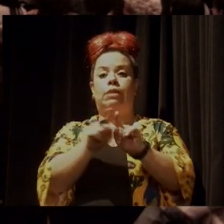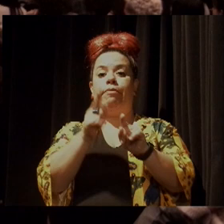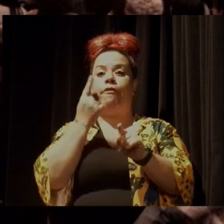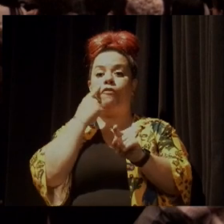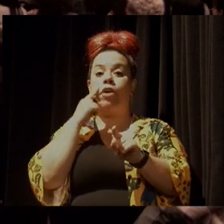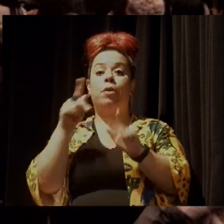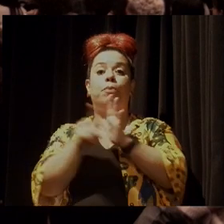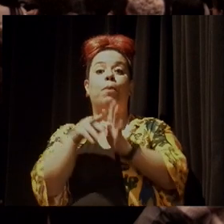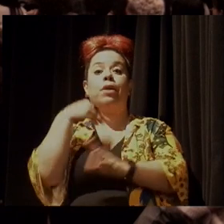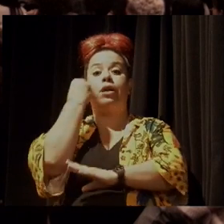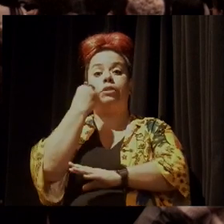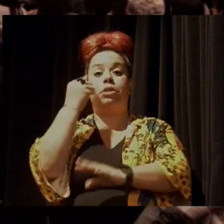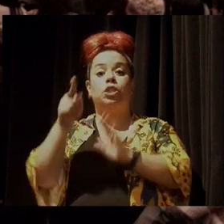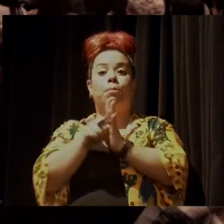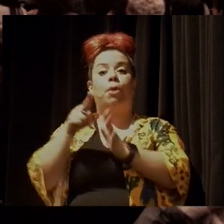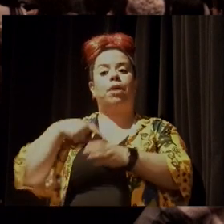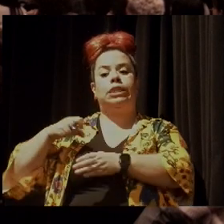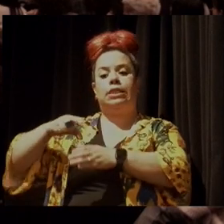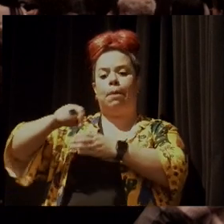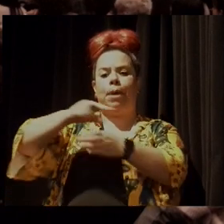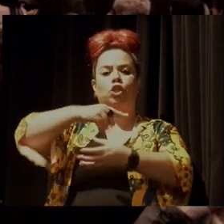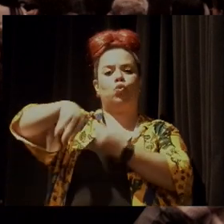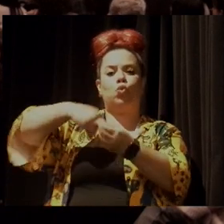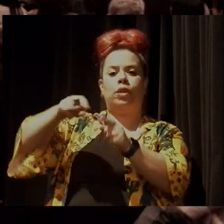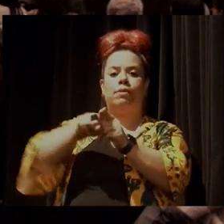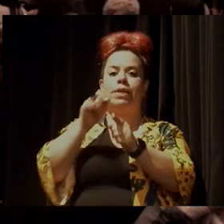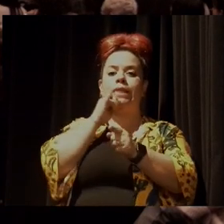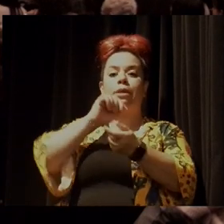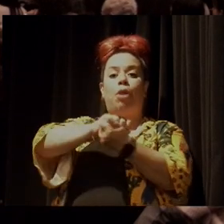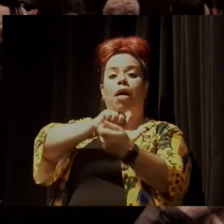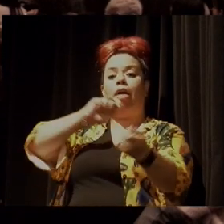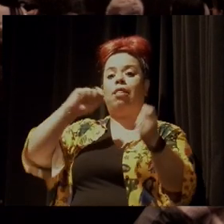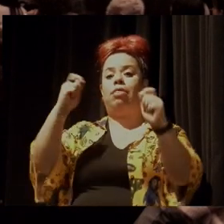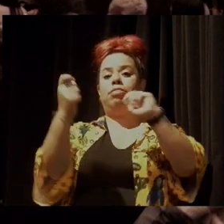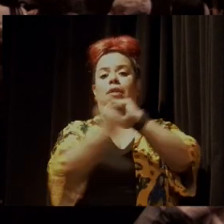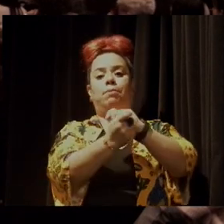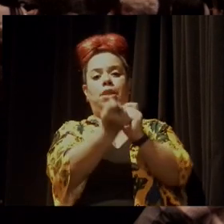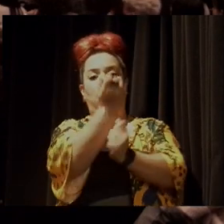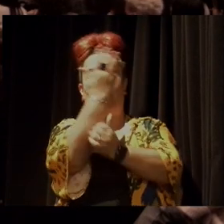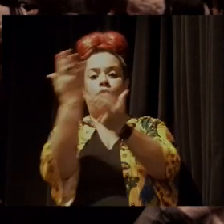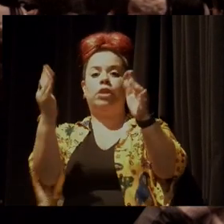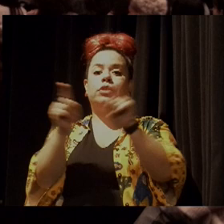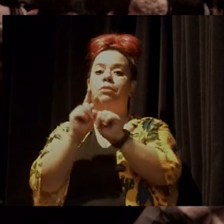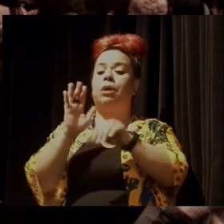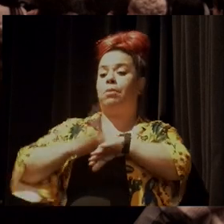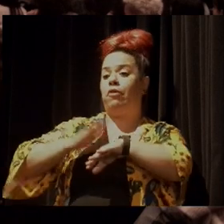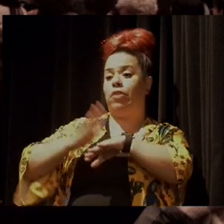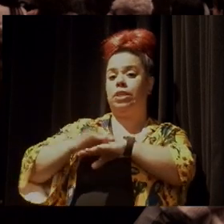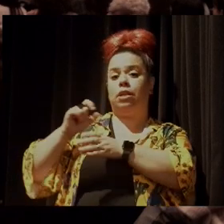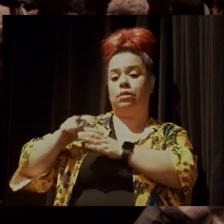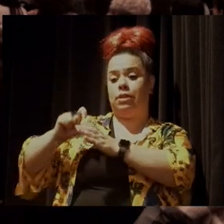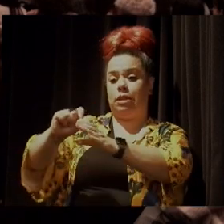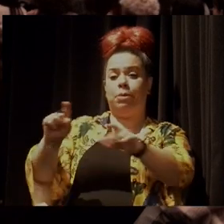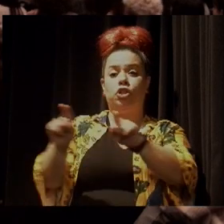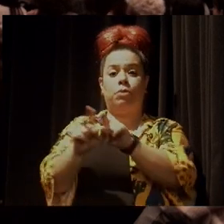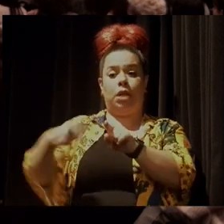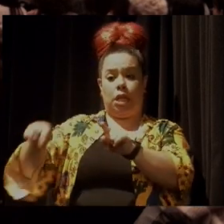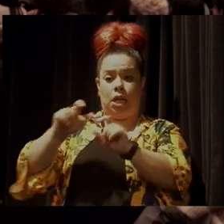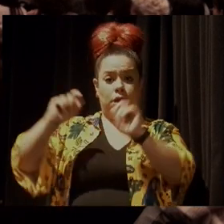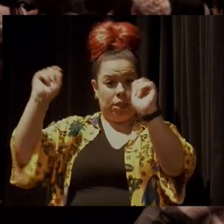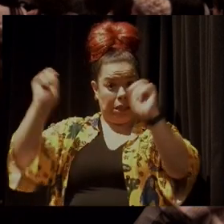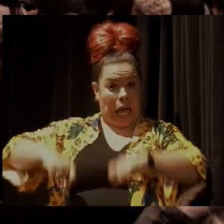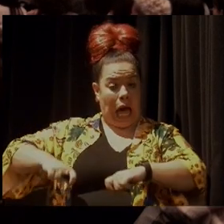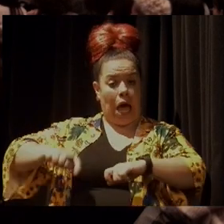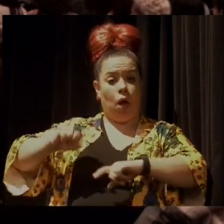e fomos adaptar o plantio de floresta para fazer o plantio com as sementes de tal forma que elas pudessem ser